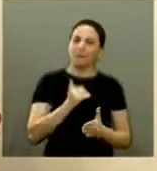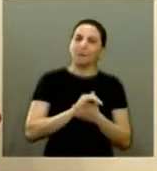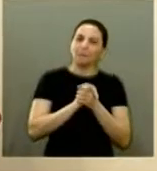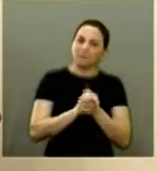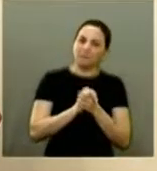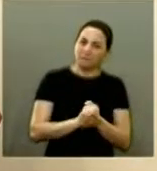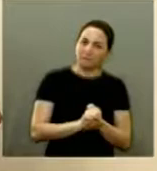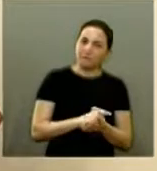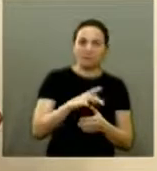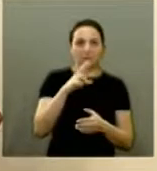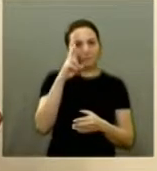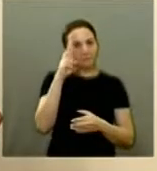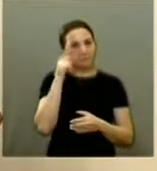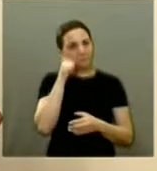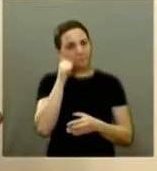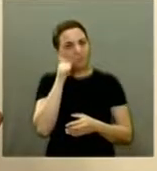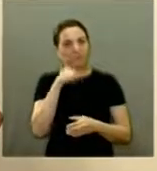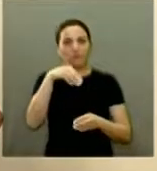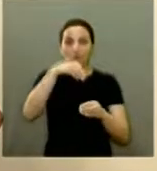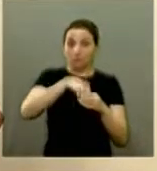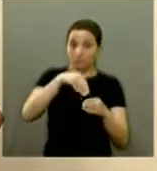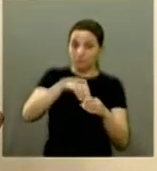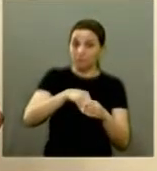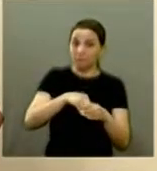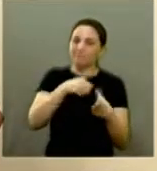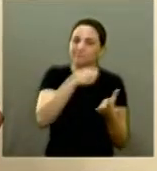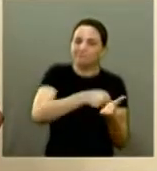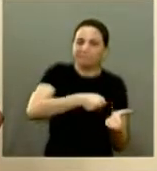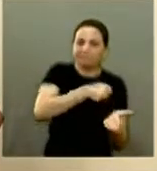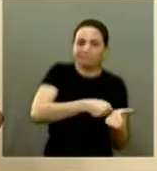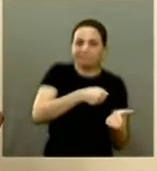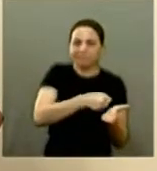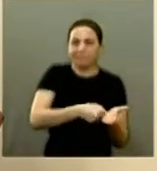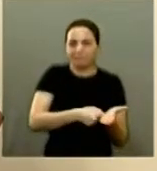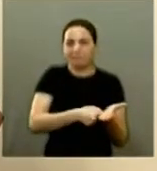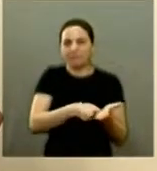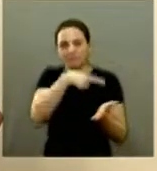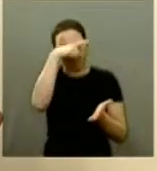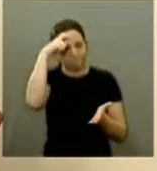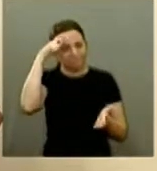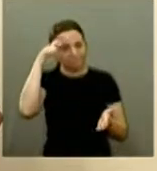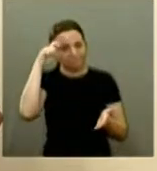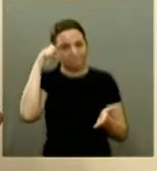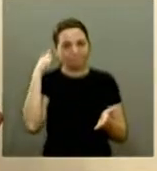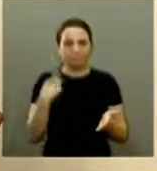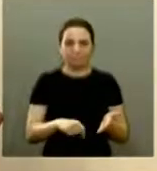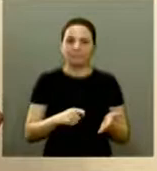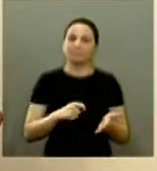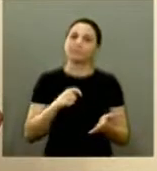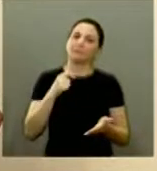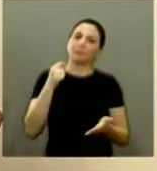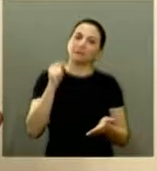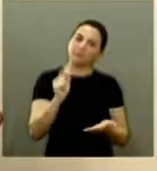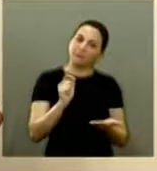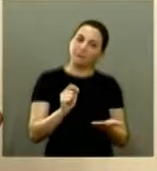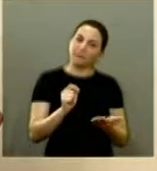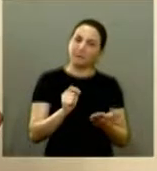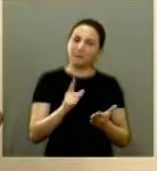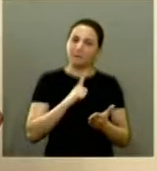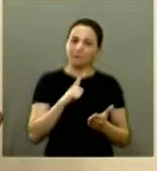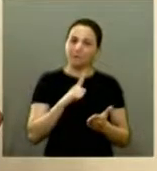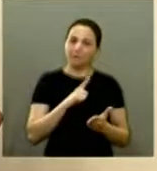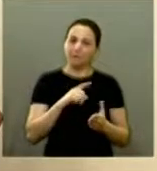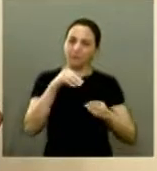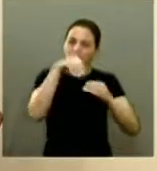vossa excelência pela excelente votação por essa guerreira assídua árdua que que vossa excelência foi